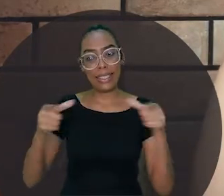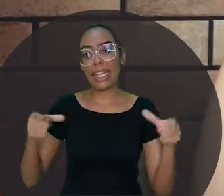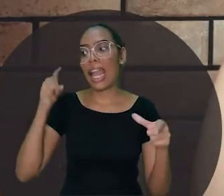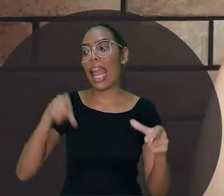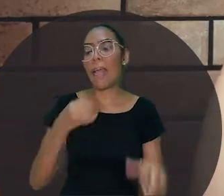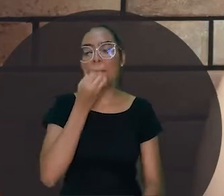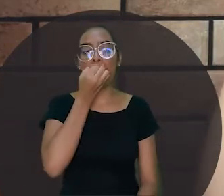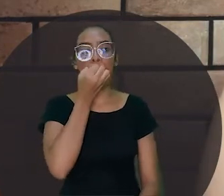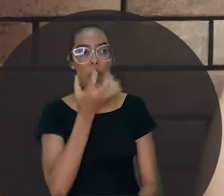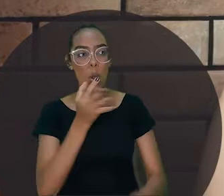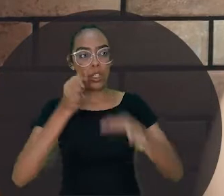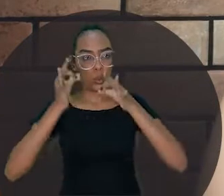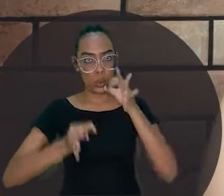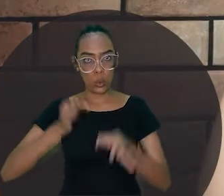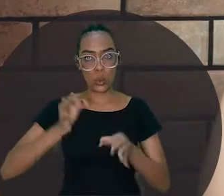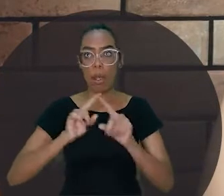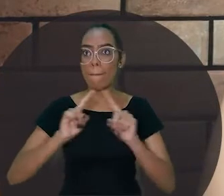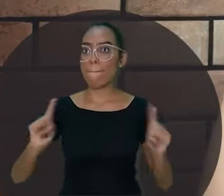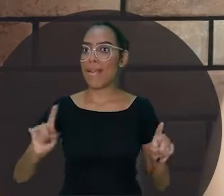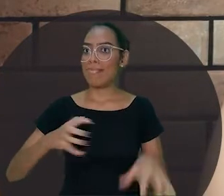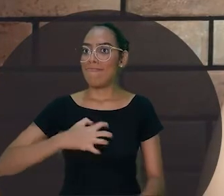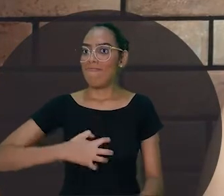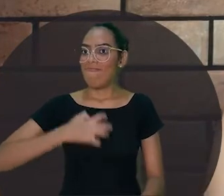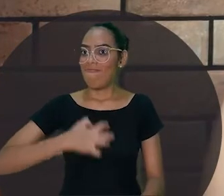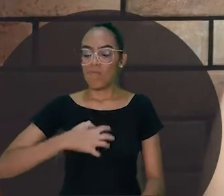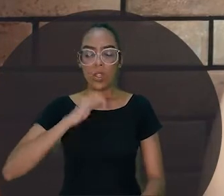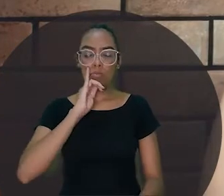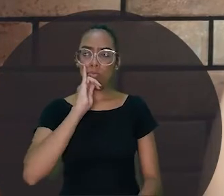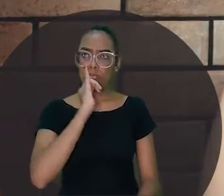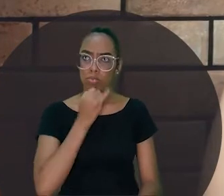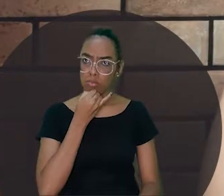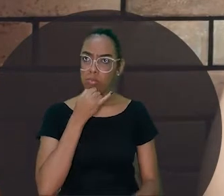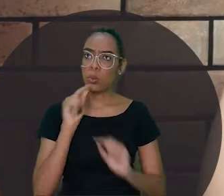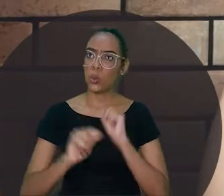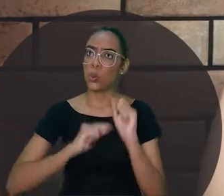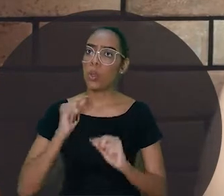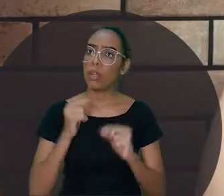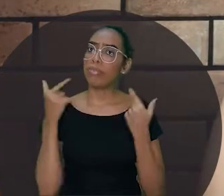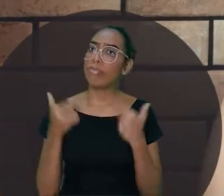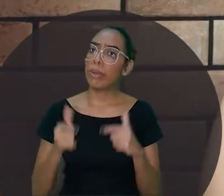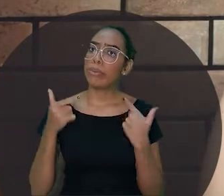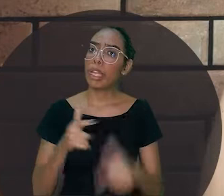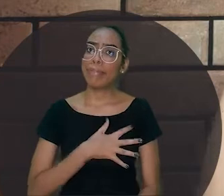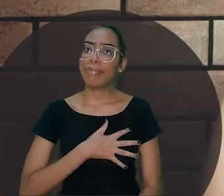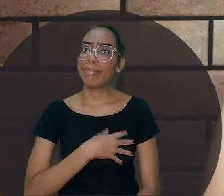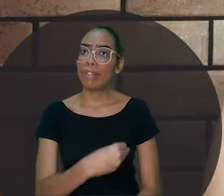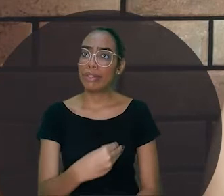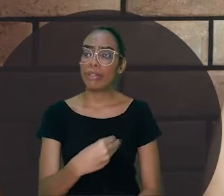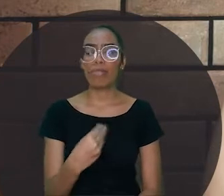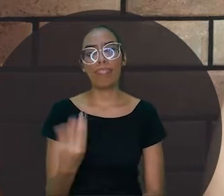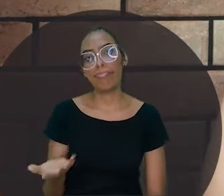justo. Mas tinha uma coisa que deixava o imperador triste. É porque ele não tinha